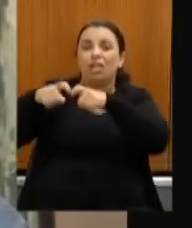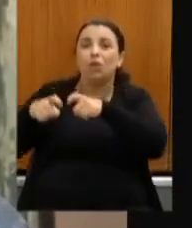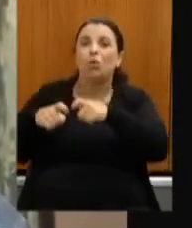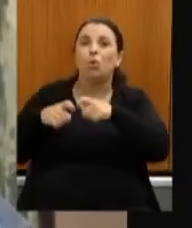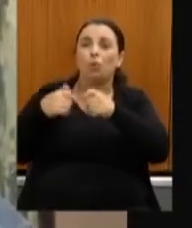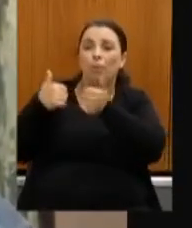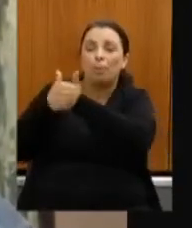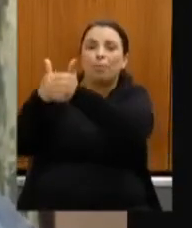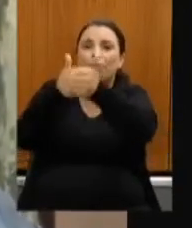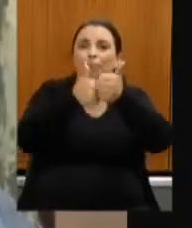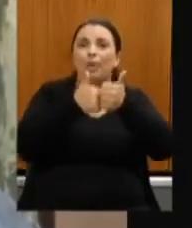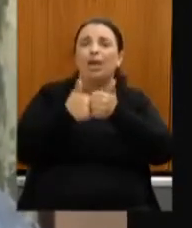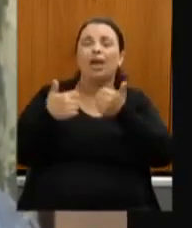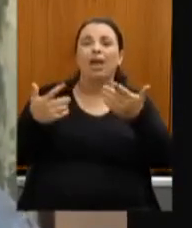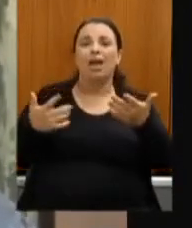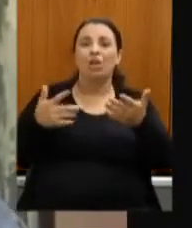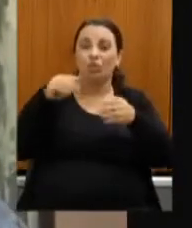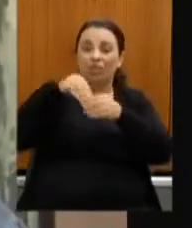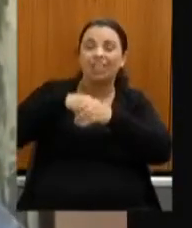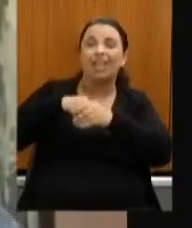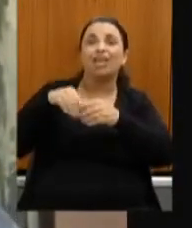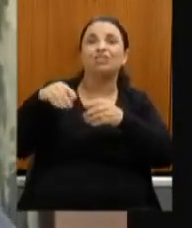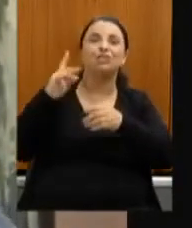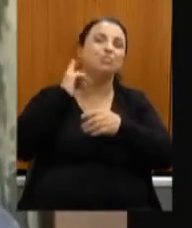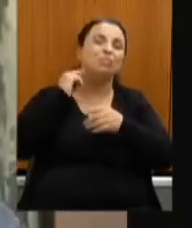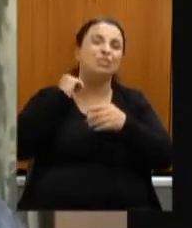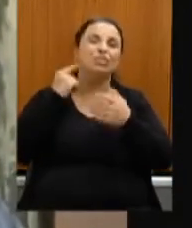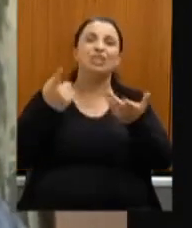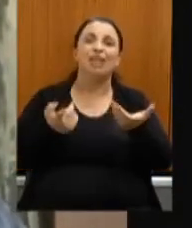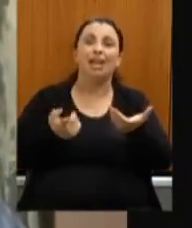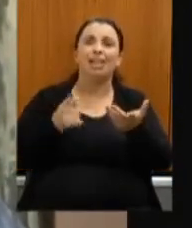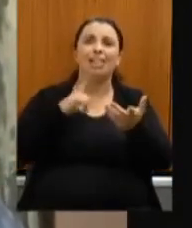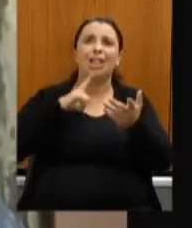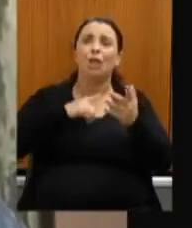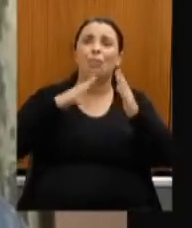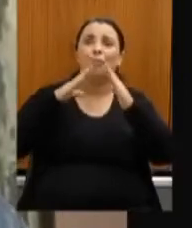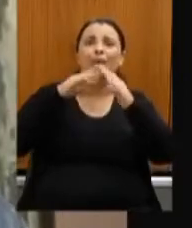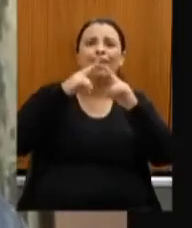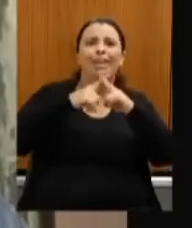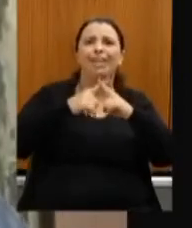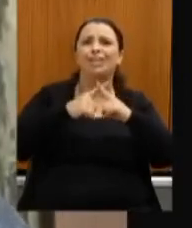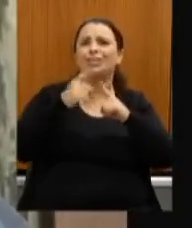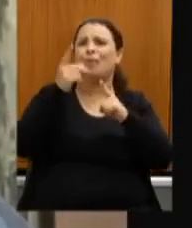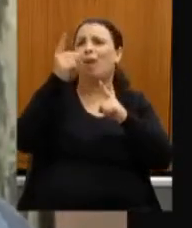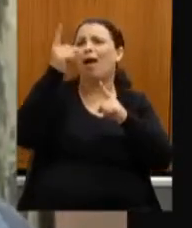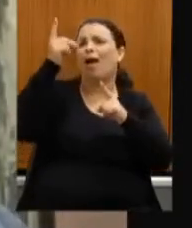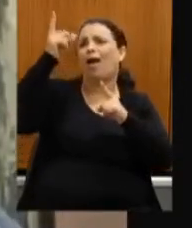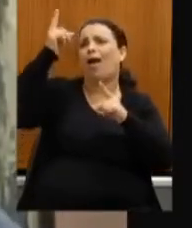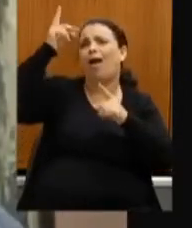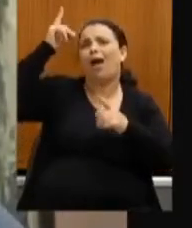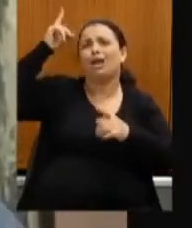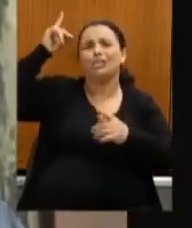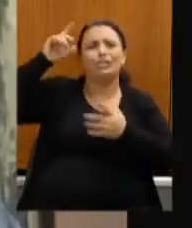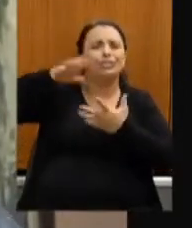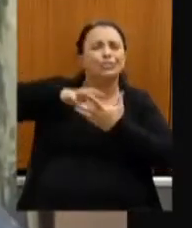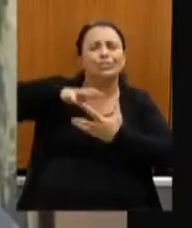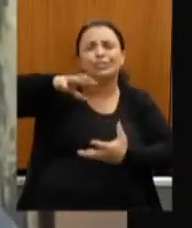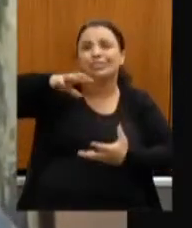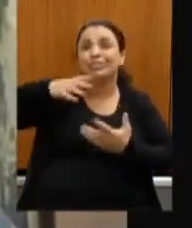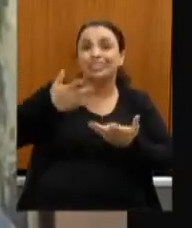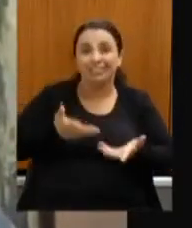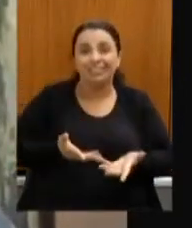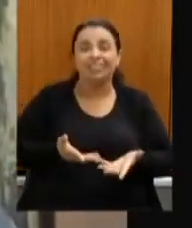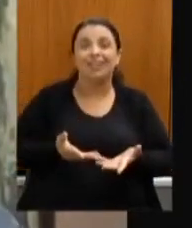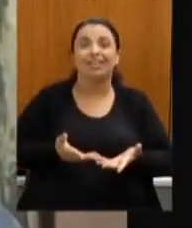Matias Cardoso que tem uma igreja maravilhosa de mais de 300 anos Itacambira é igreja maravilhosa de mais de 300 anos